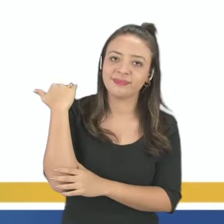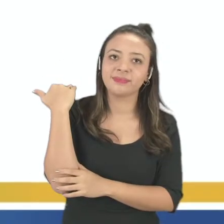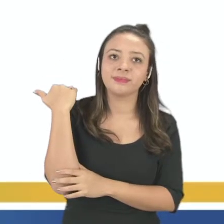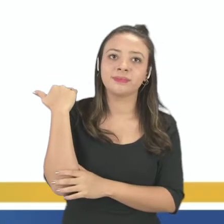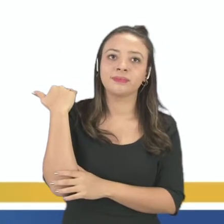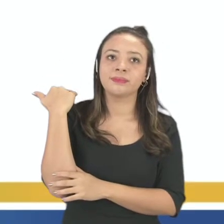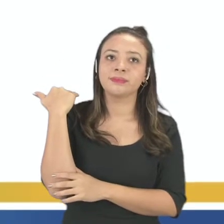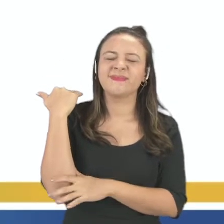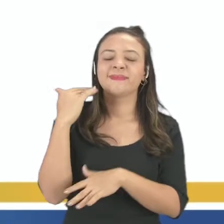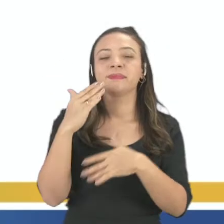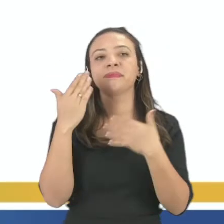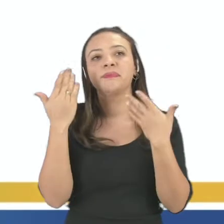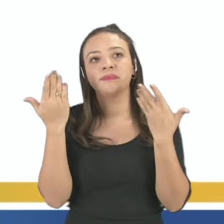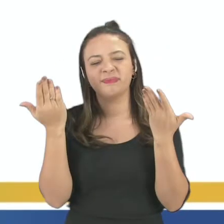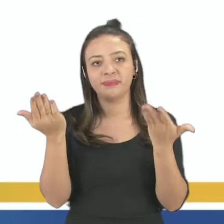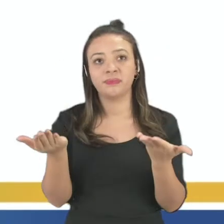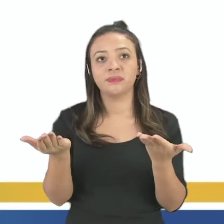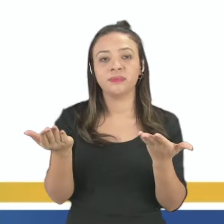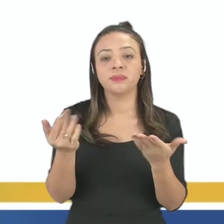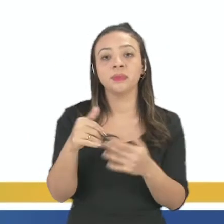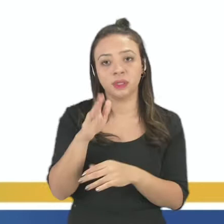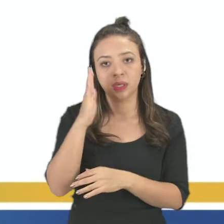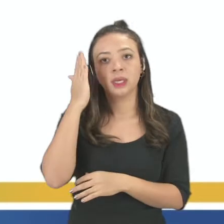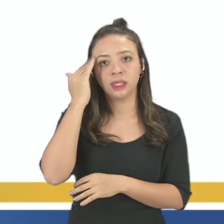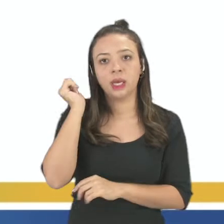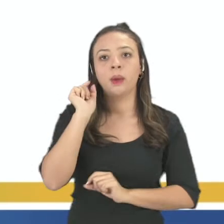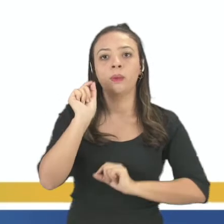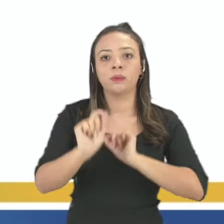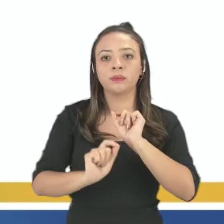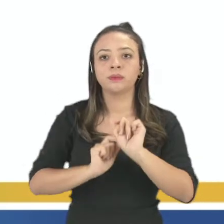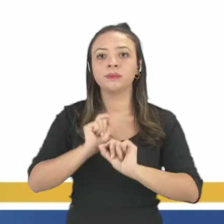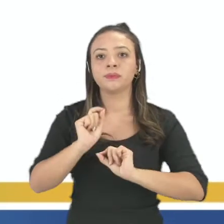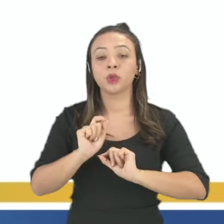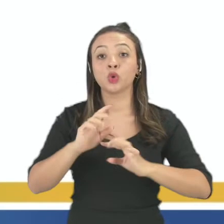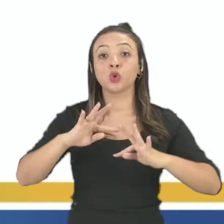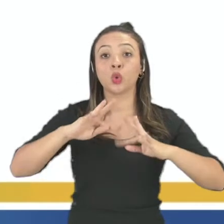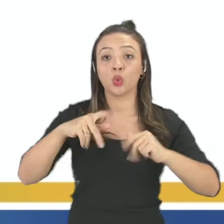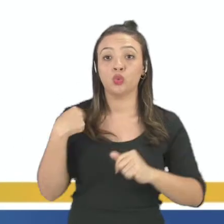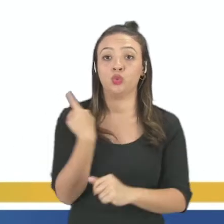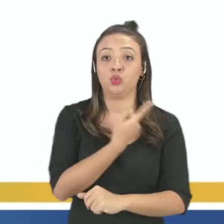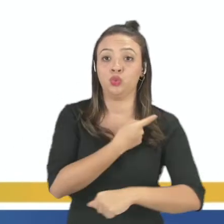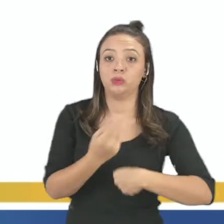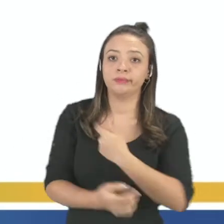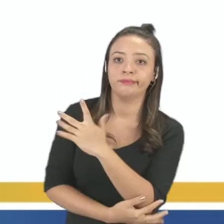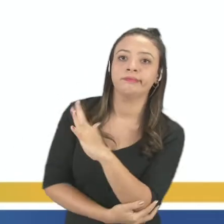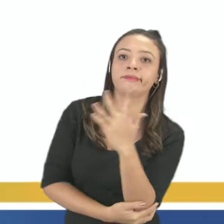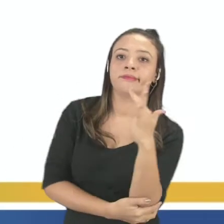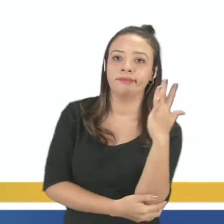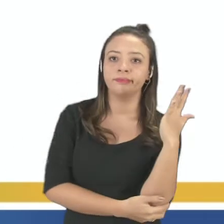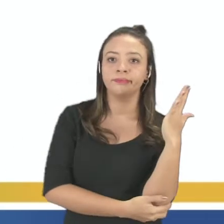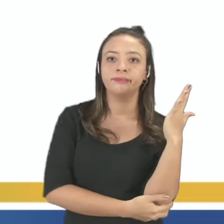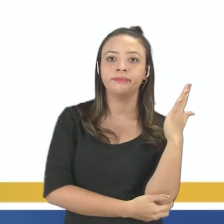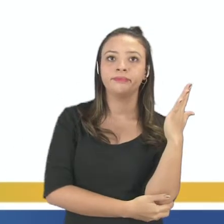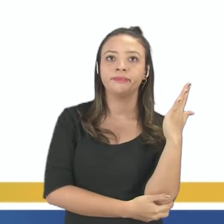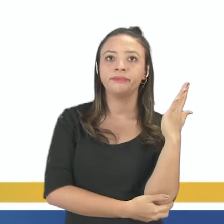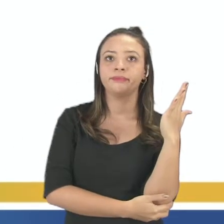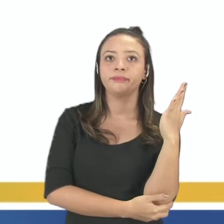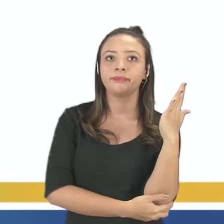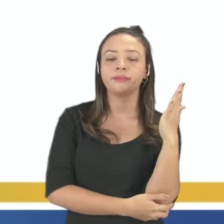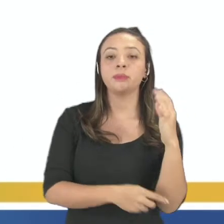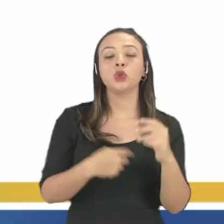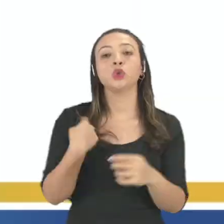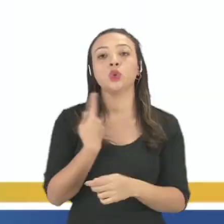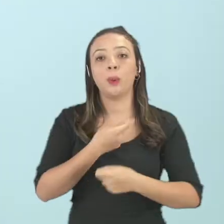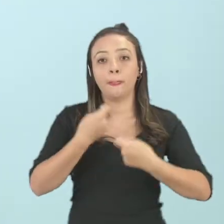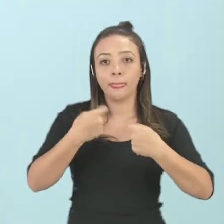essa questão. Então, com certeza, os nossos próprios recursos naturais, devemos